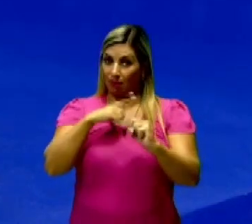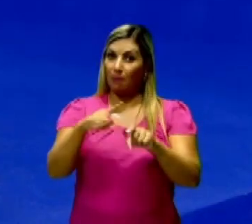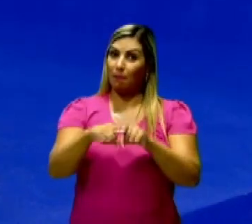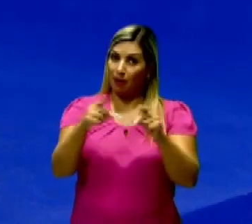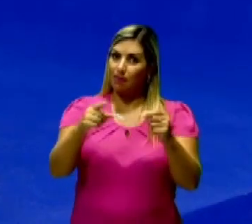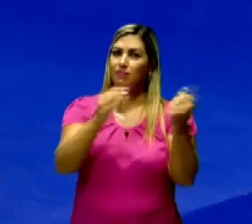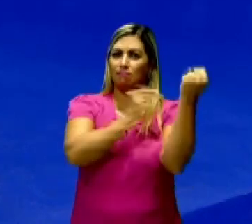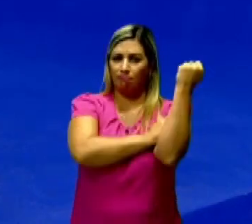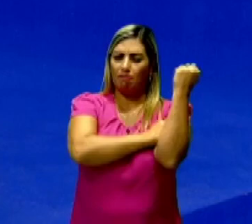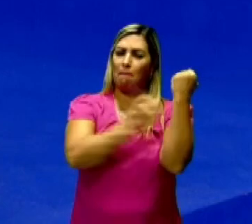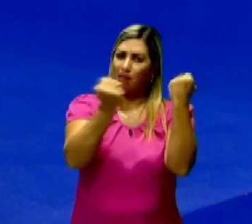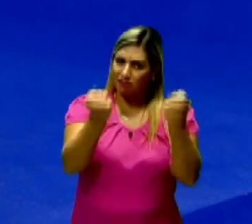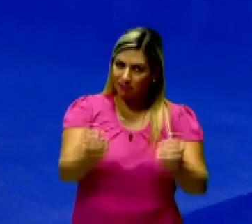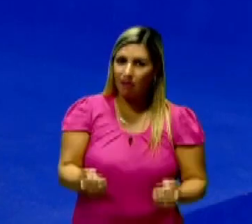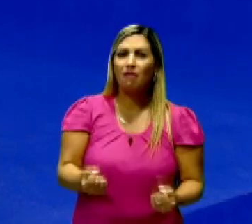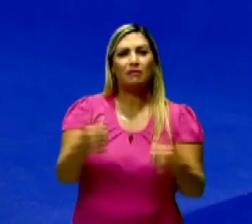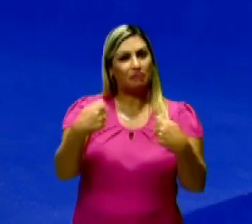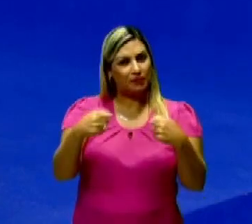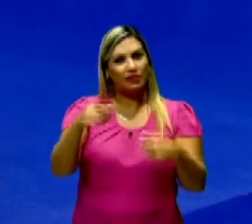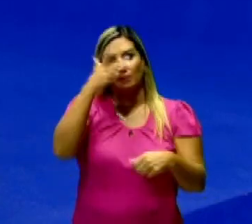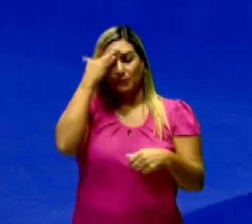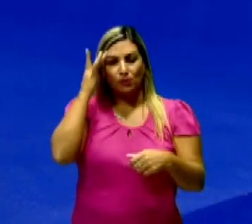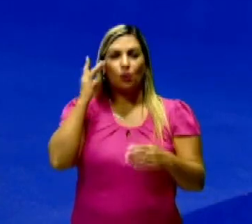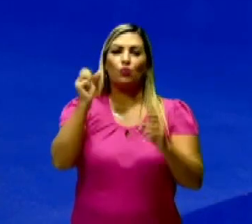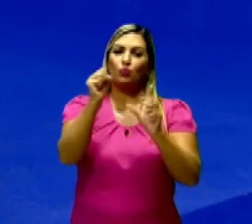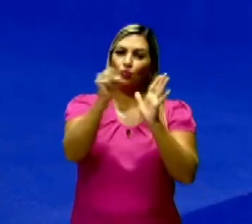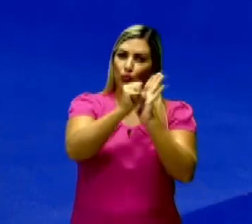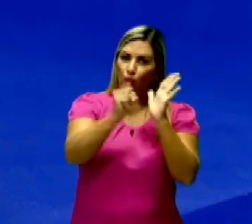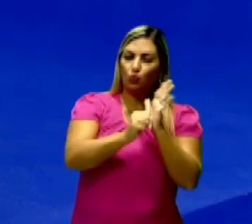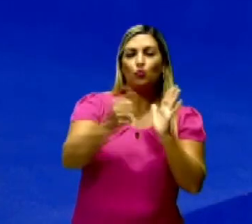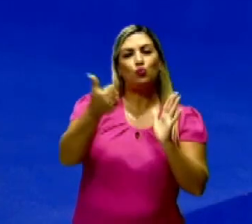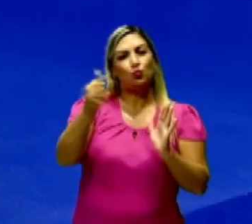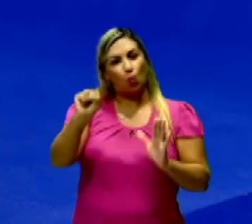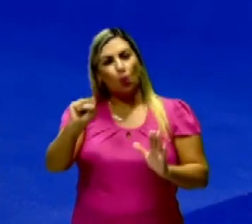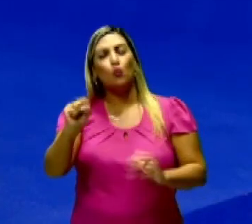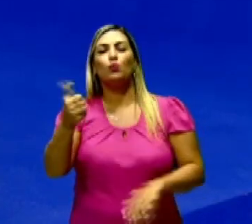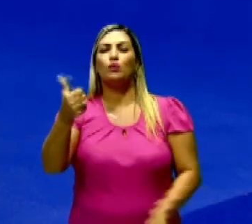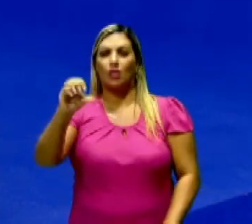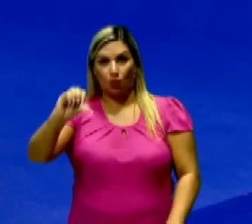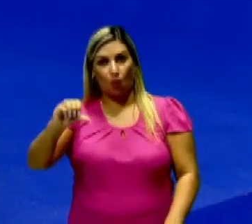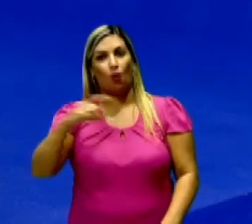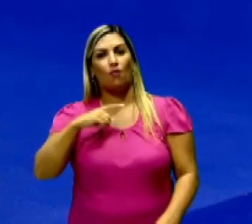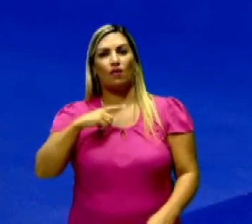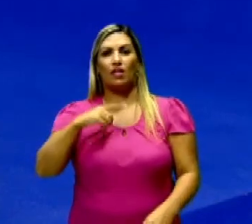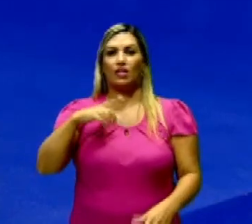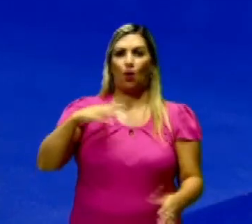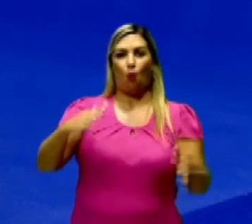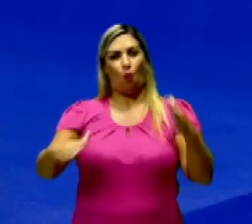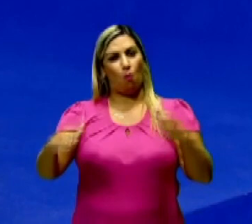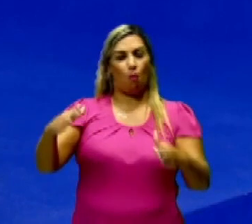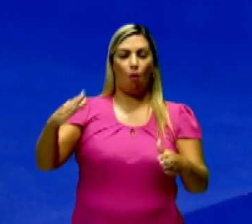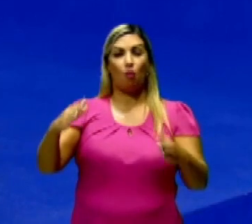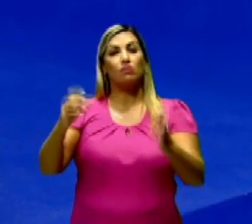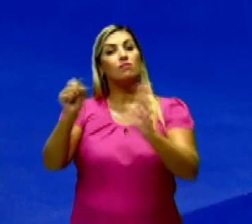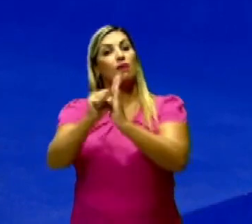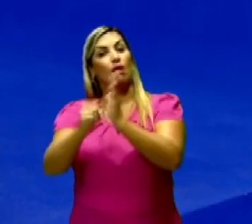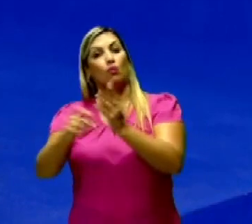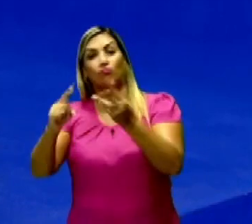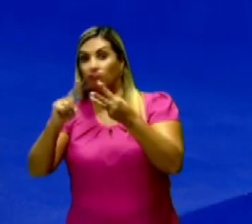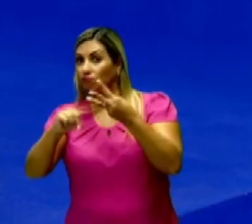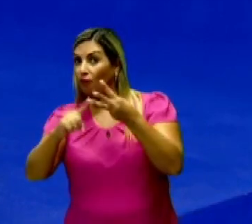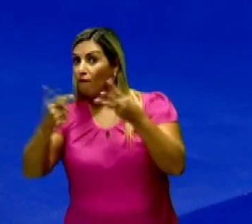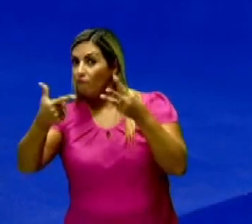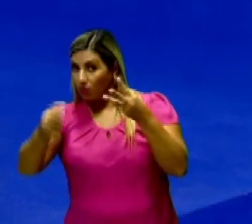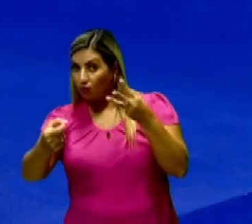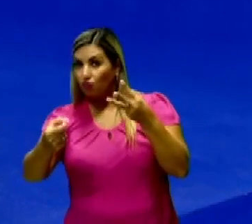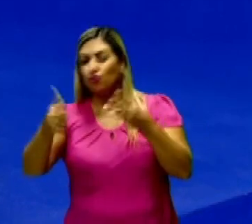trabalho ainda é pesado, principalmente quando a gente fala do século XVIII e XIX, tá? Essa mecanização, a robótica, ela já é do século XX. Então,